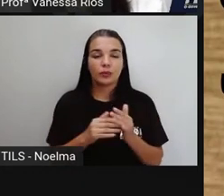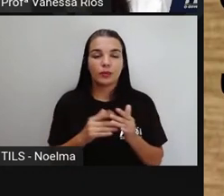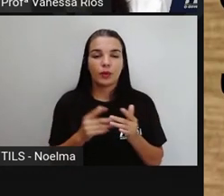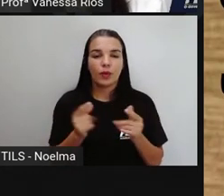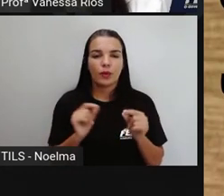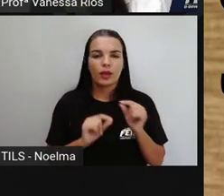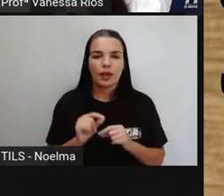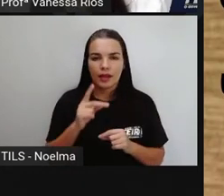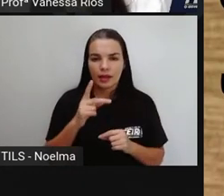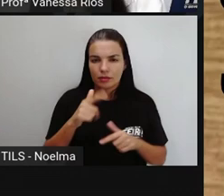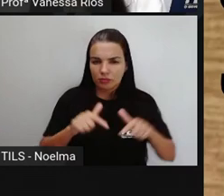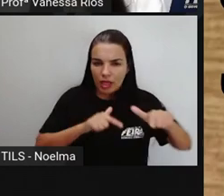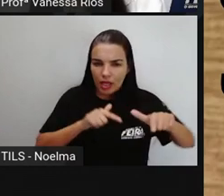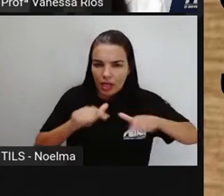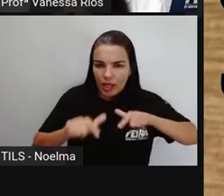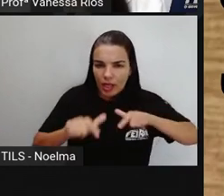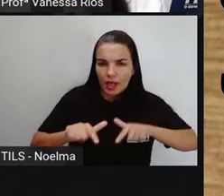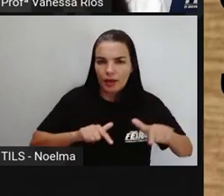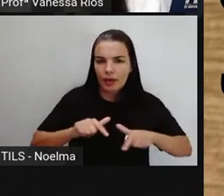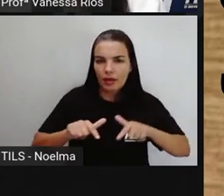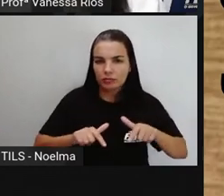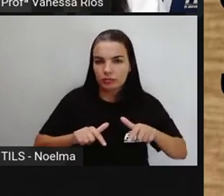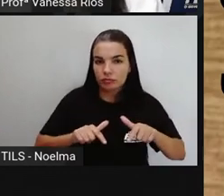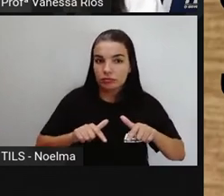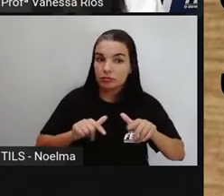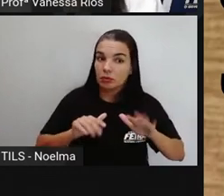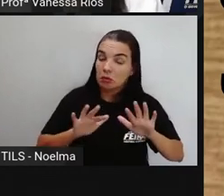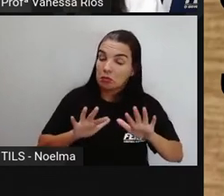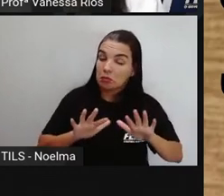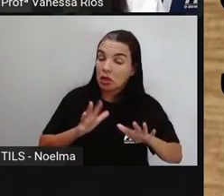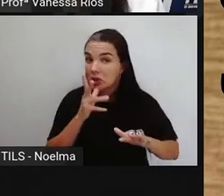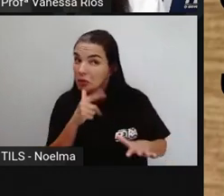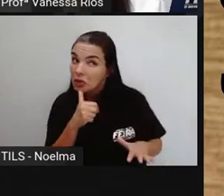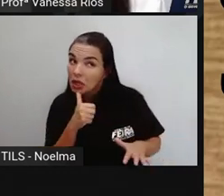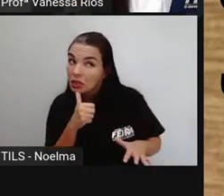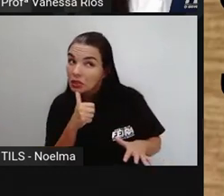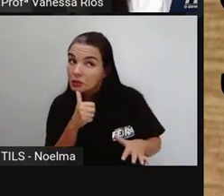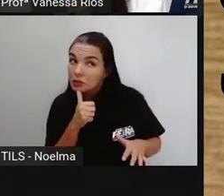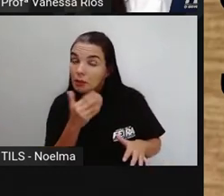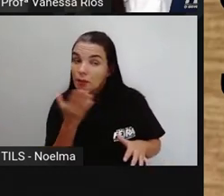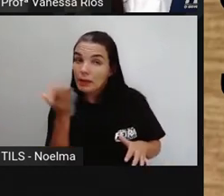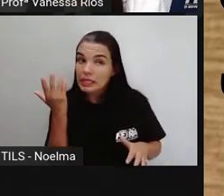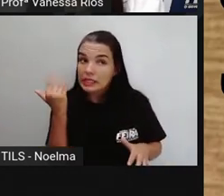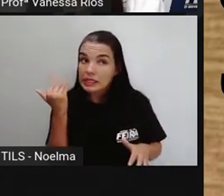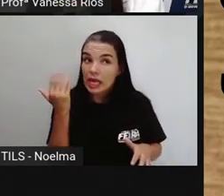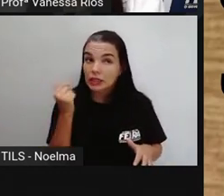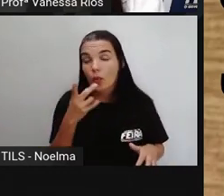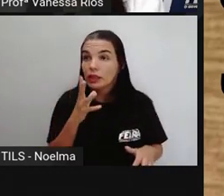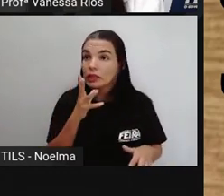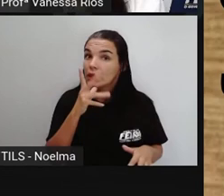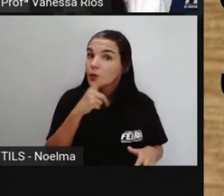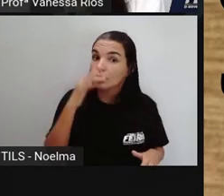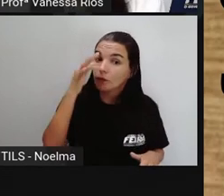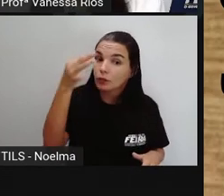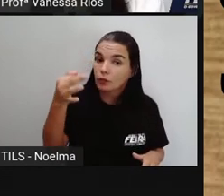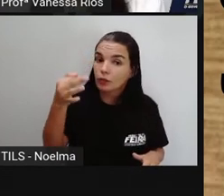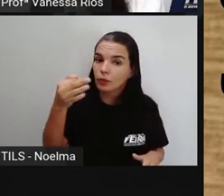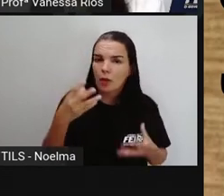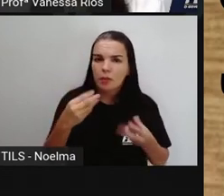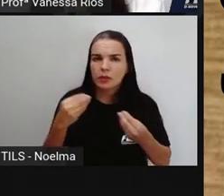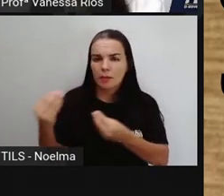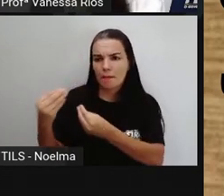funcionários, aí pode ser, demoraram ou demorarão tanto para me dar uma